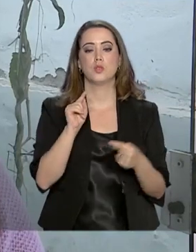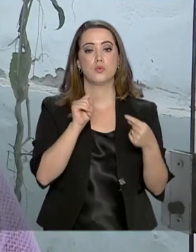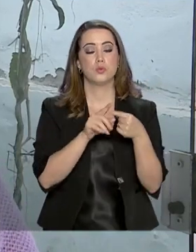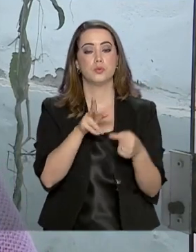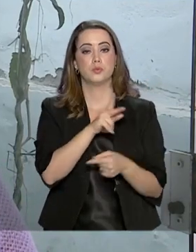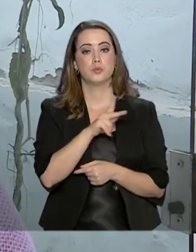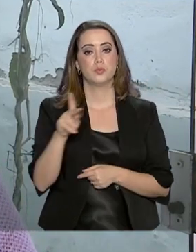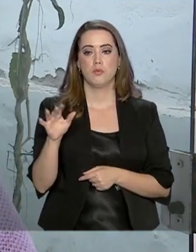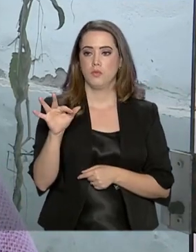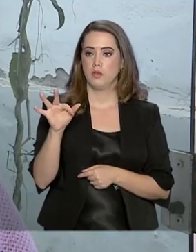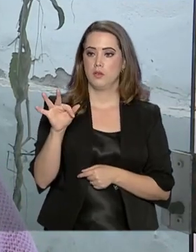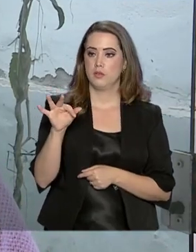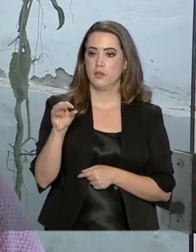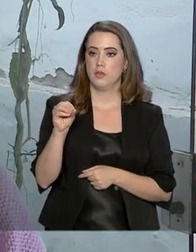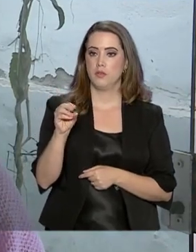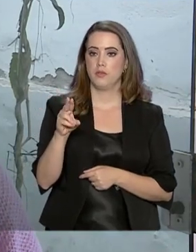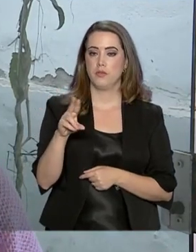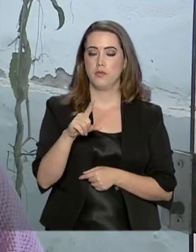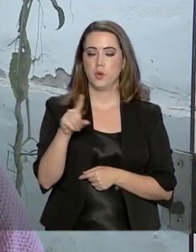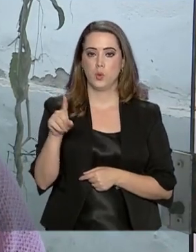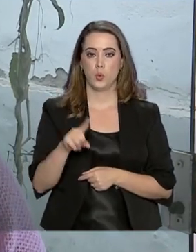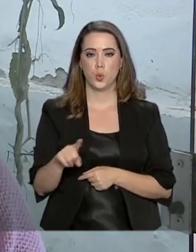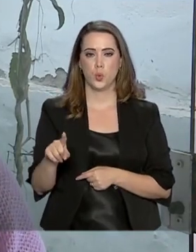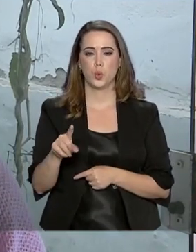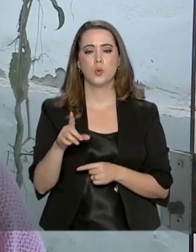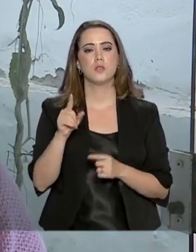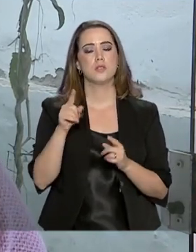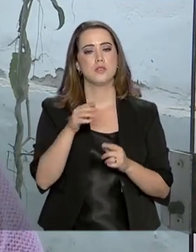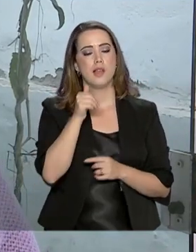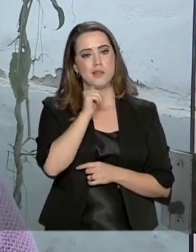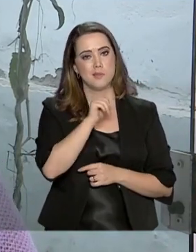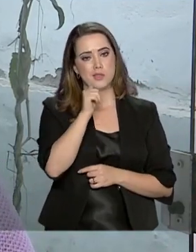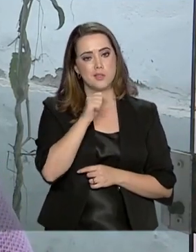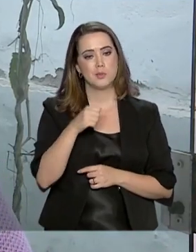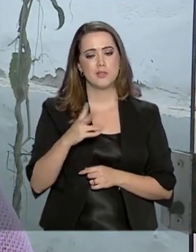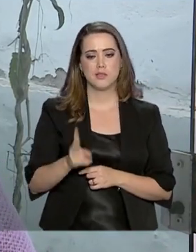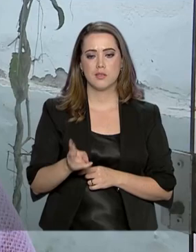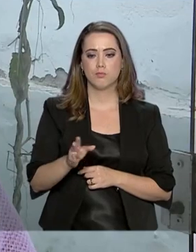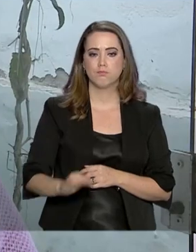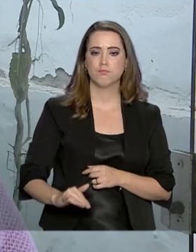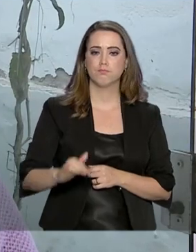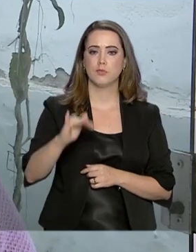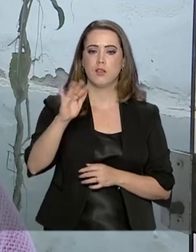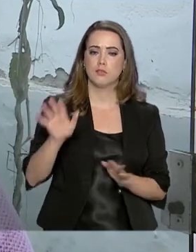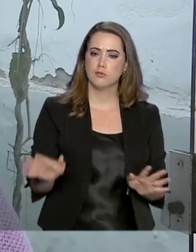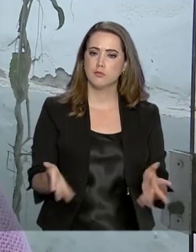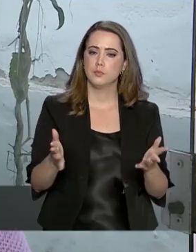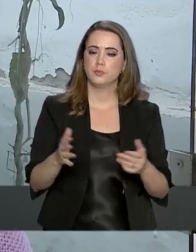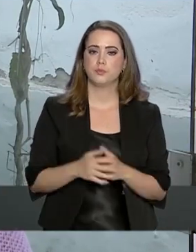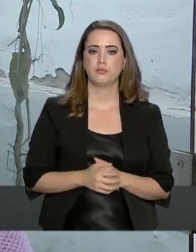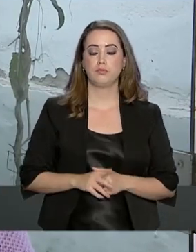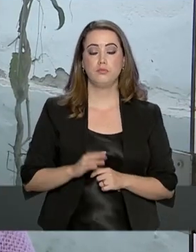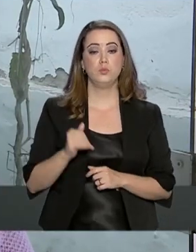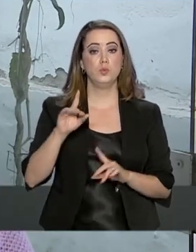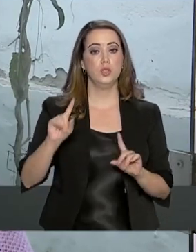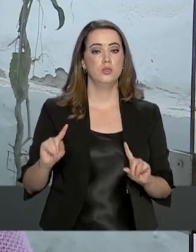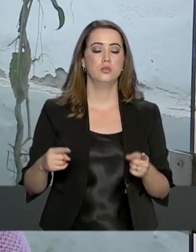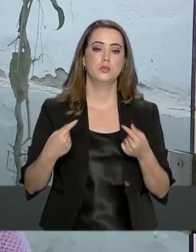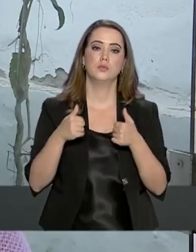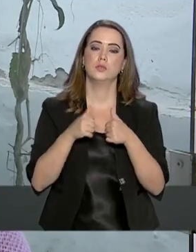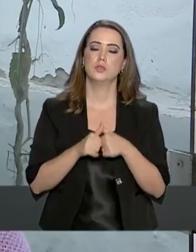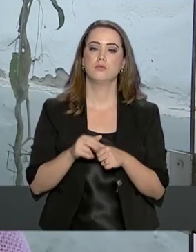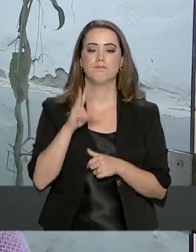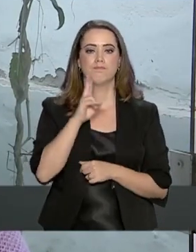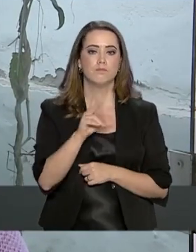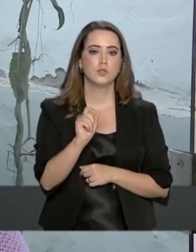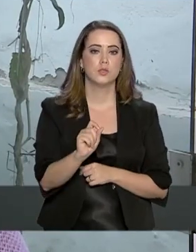presidente da Fiocruz, as meninas precisam ser incentivadas desde a fase escolar. O desafio maior está, a meu